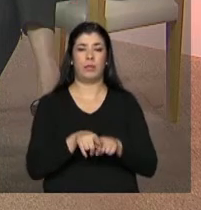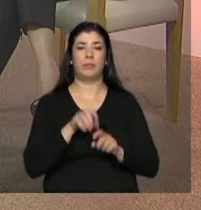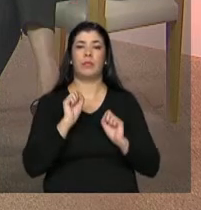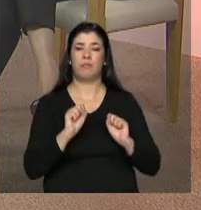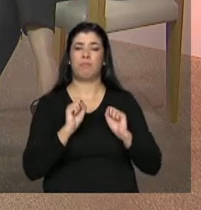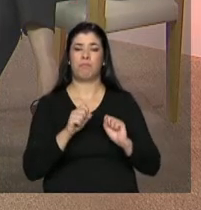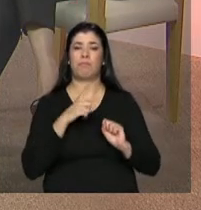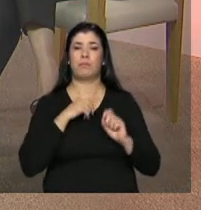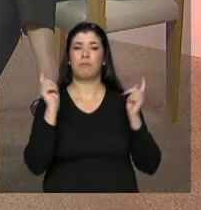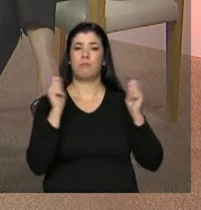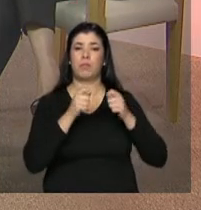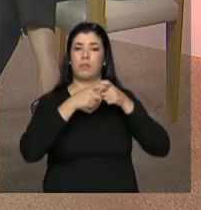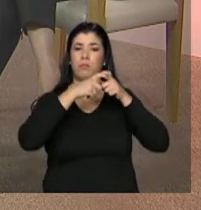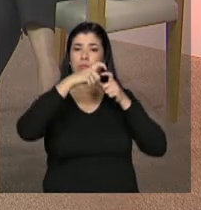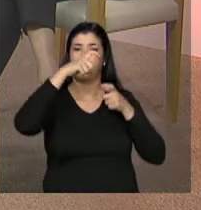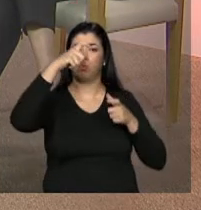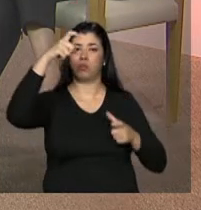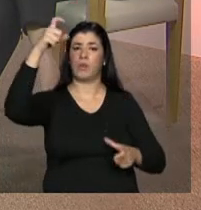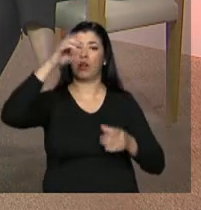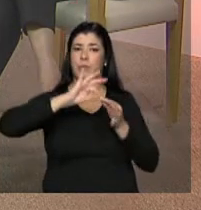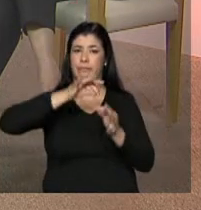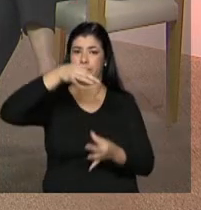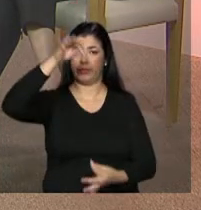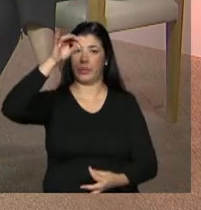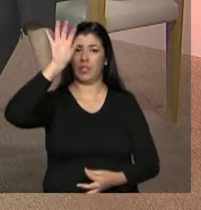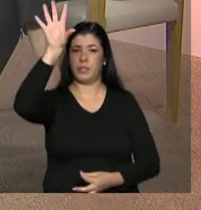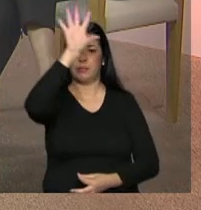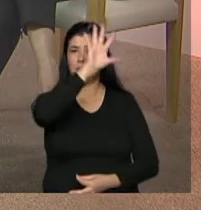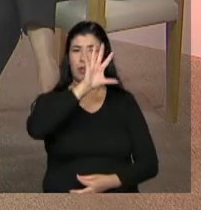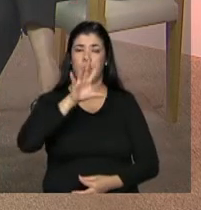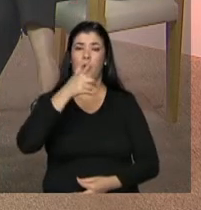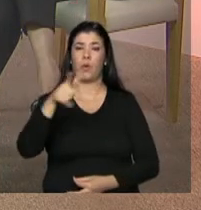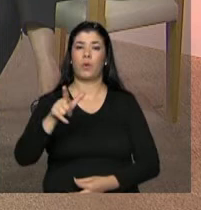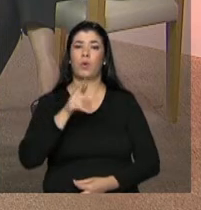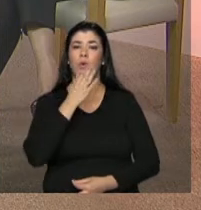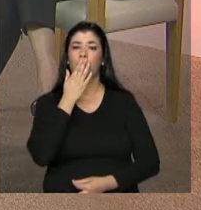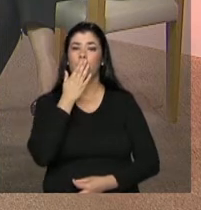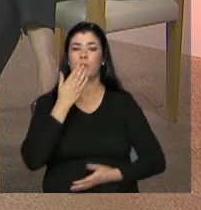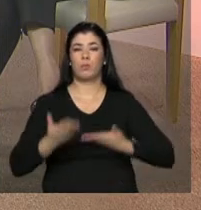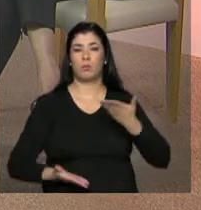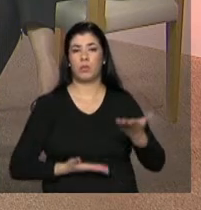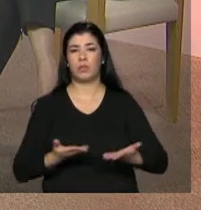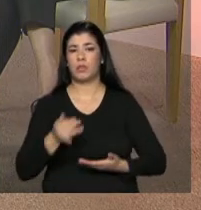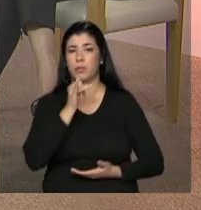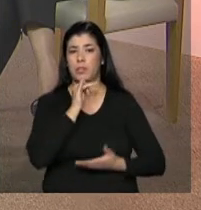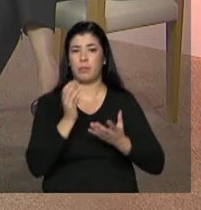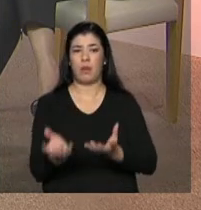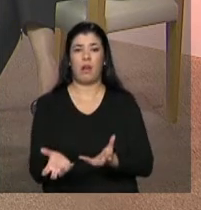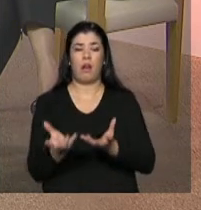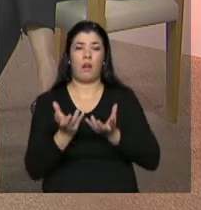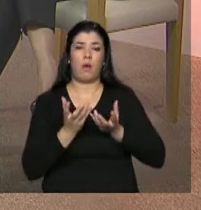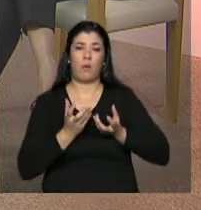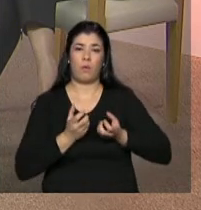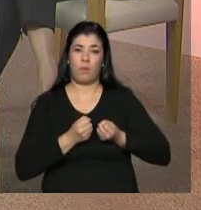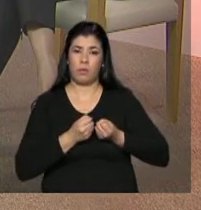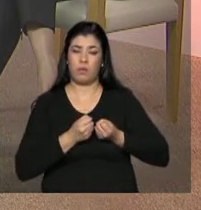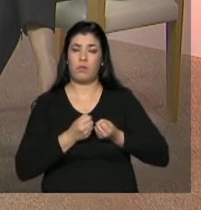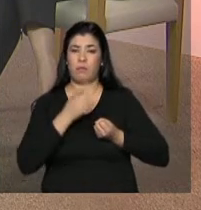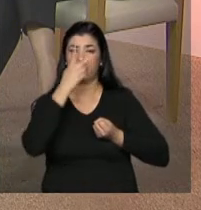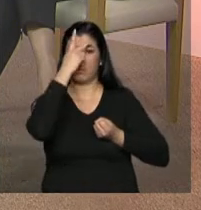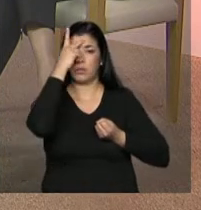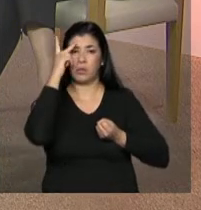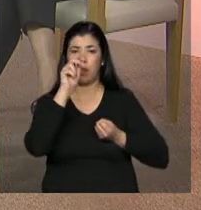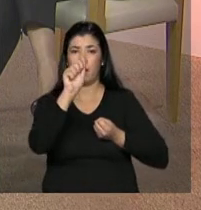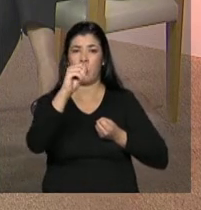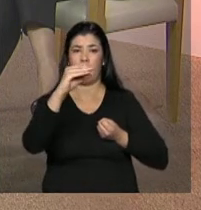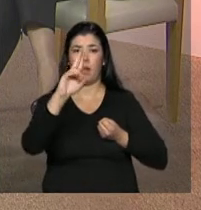bastante grande, significativa, né, para alguns serviços, como serviços de acolhimento, por exemplo, elas correspondem no